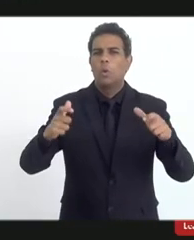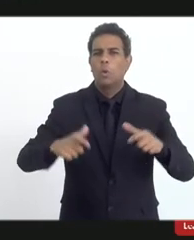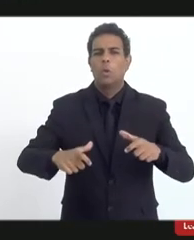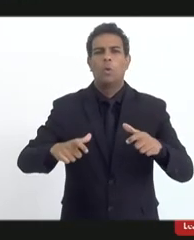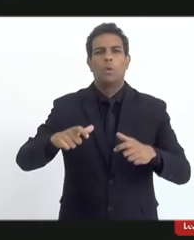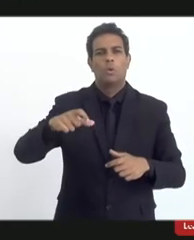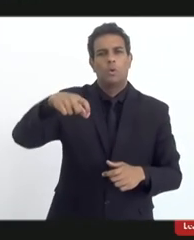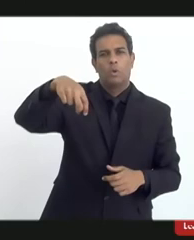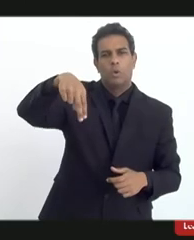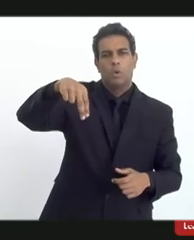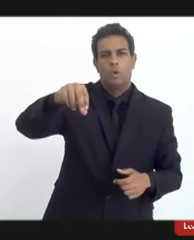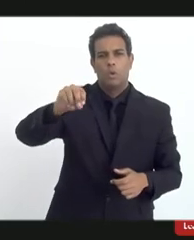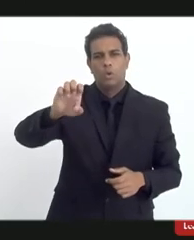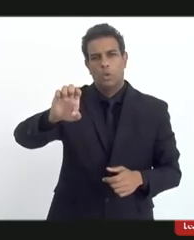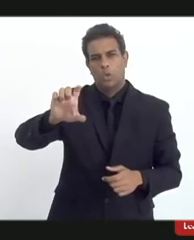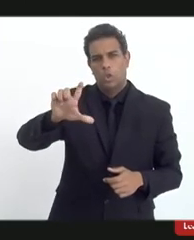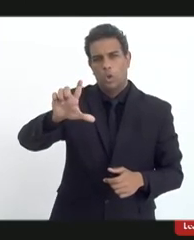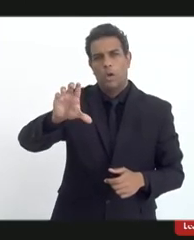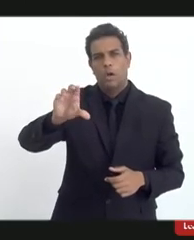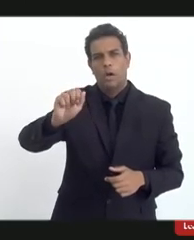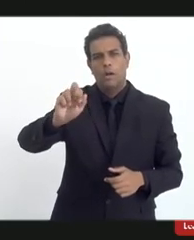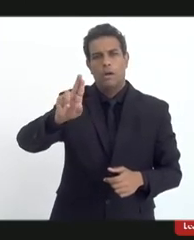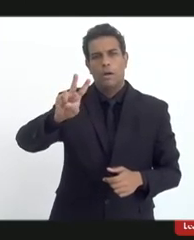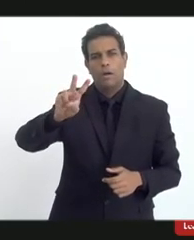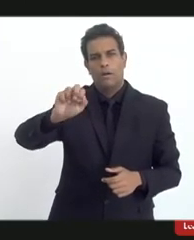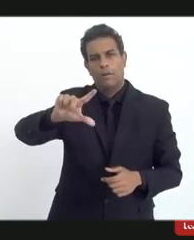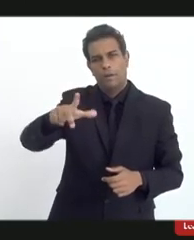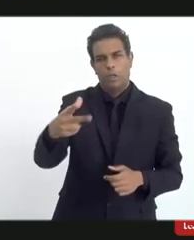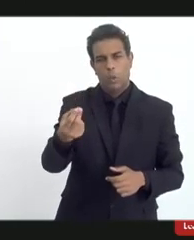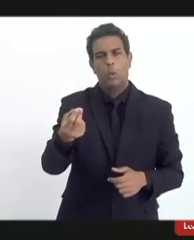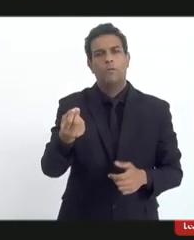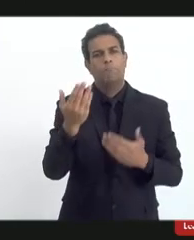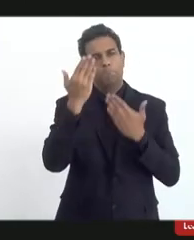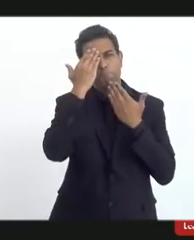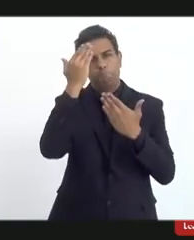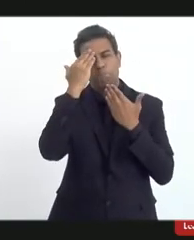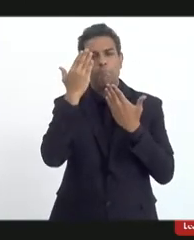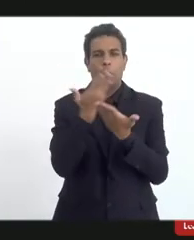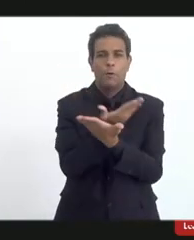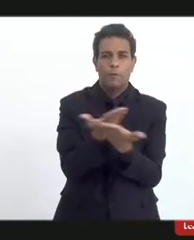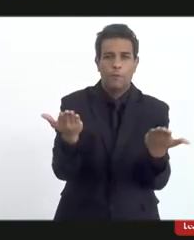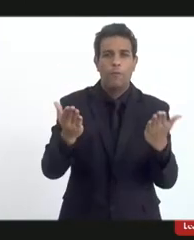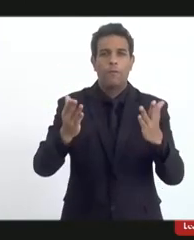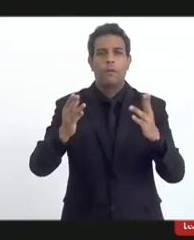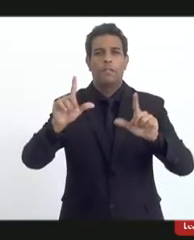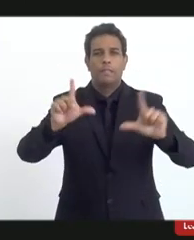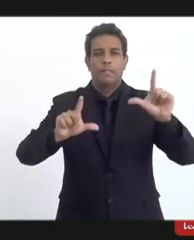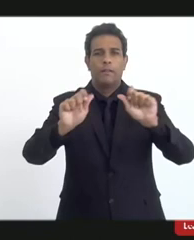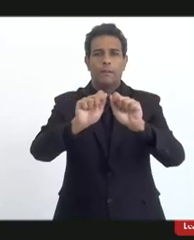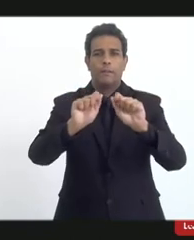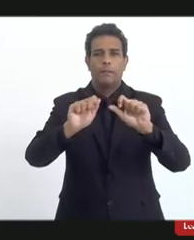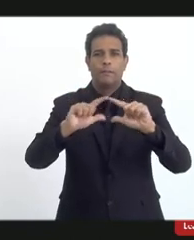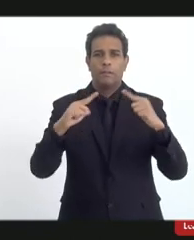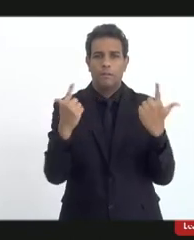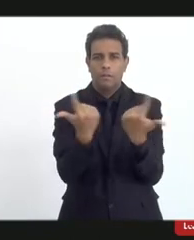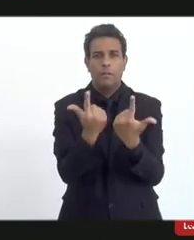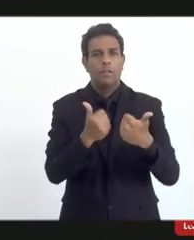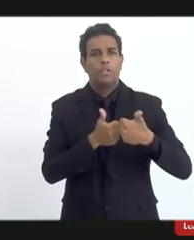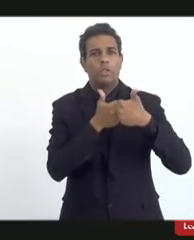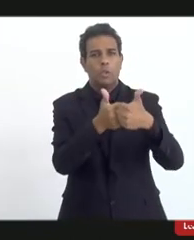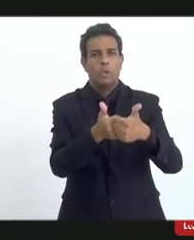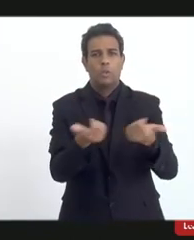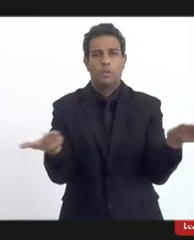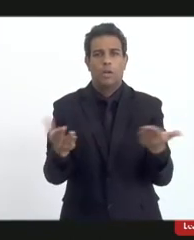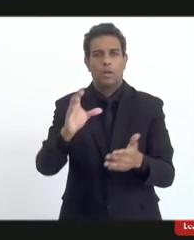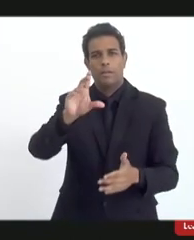Carvalho Noel de Carvalho deputado Noel de Carvalho e agradecendo também a TV Alerj e a todos que acompanham a nossa